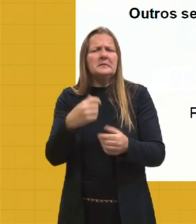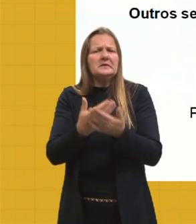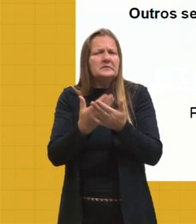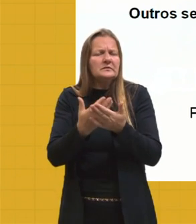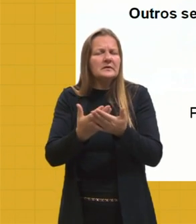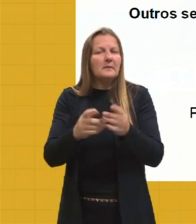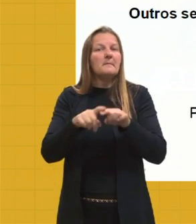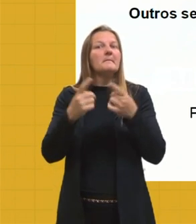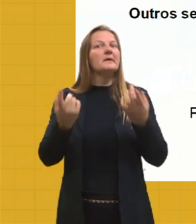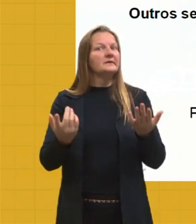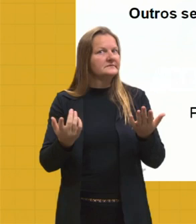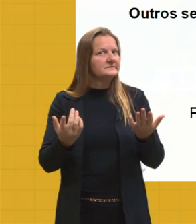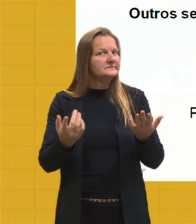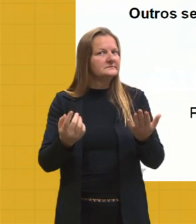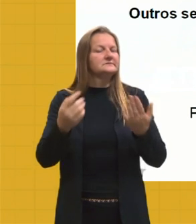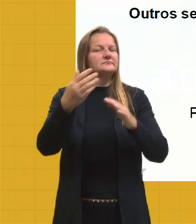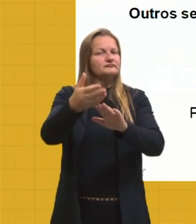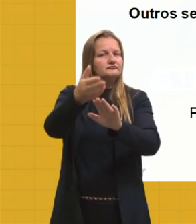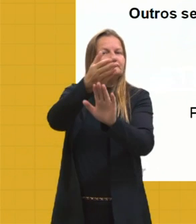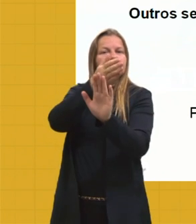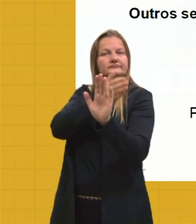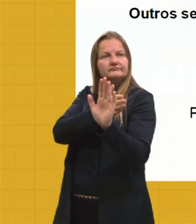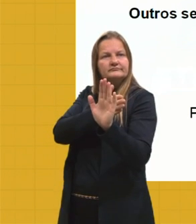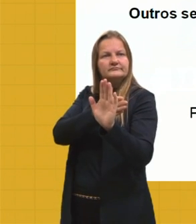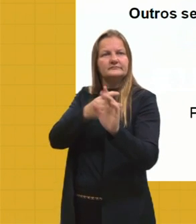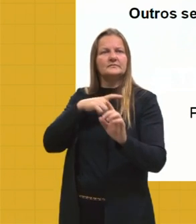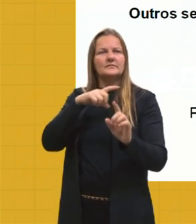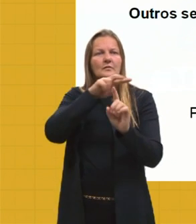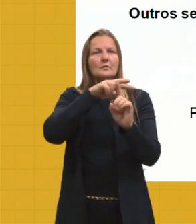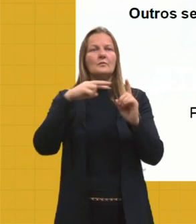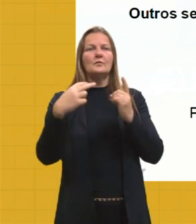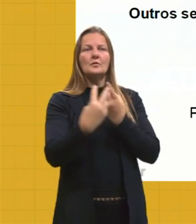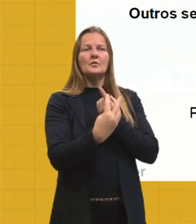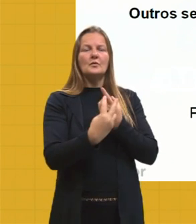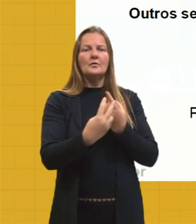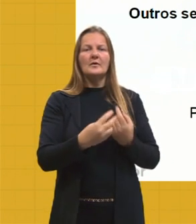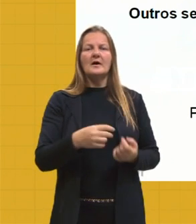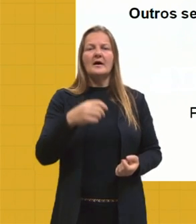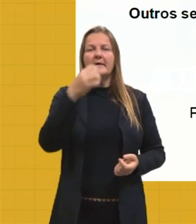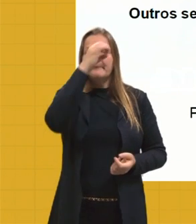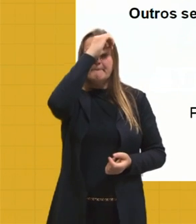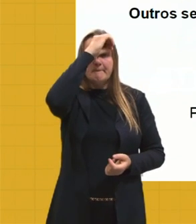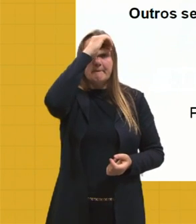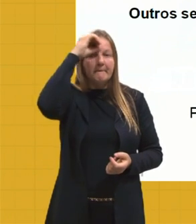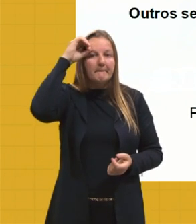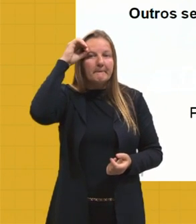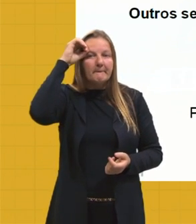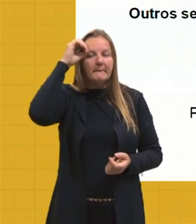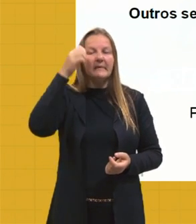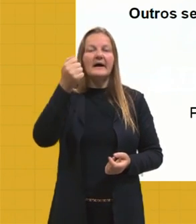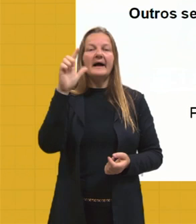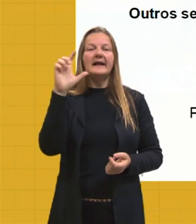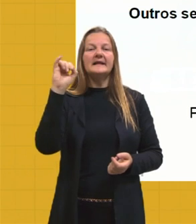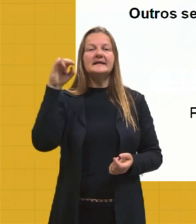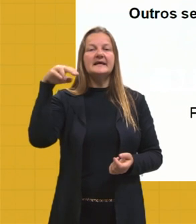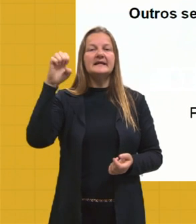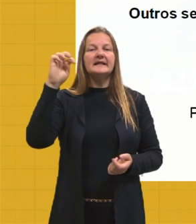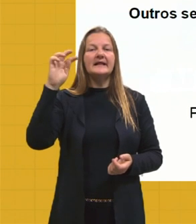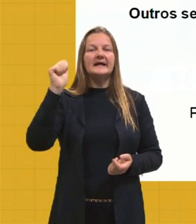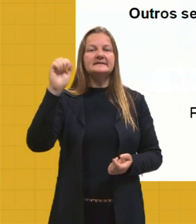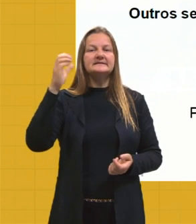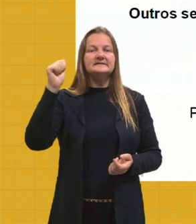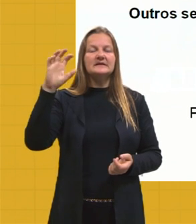Mas por outro lado, nós ouvimos também, né? Olha, os estudantes são alienados, não sabem votar, ou votam